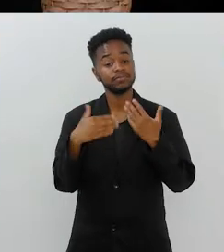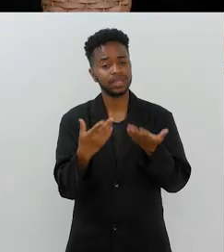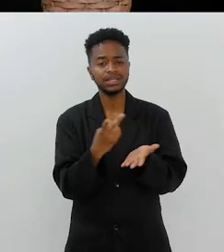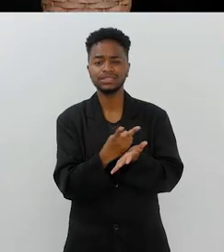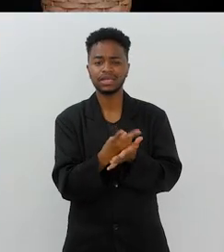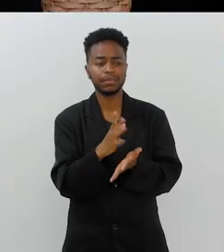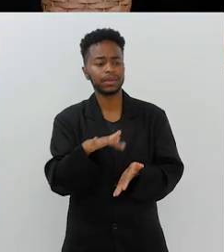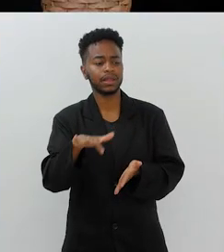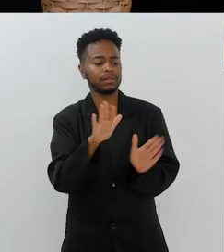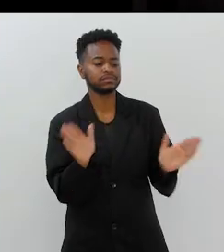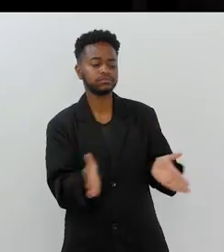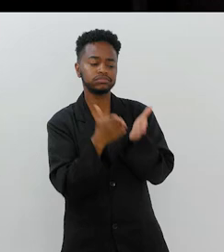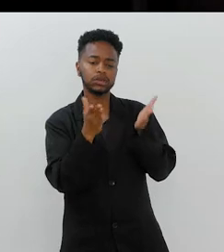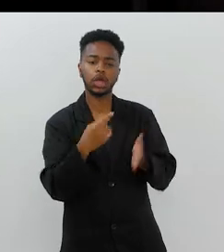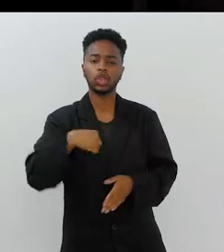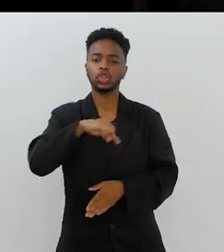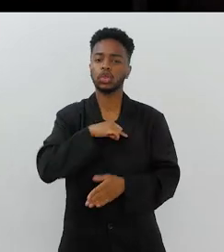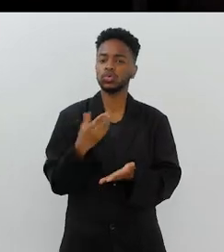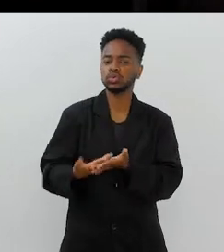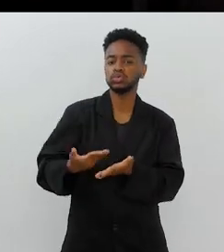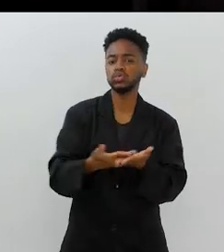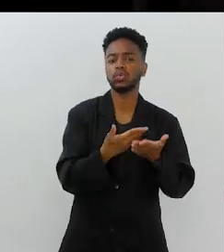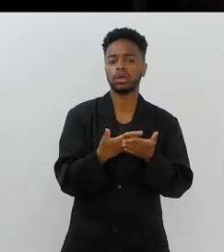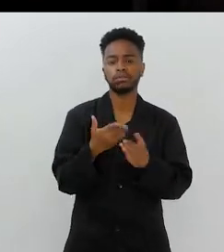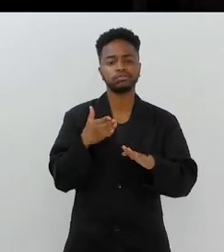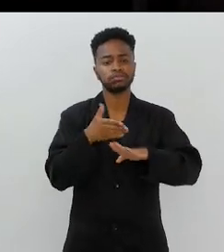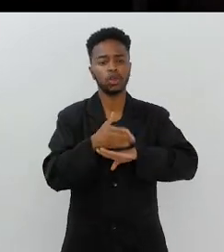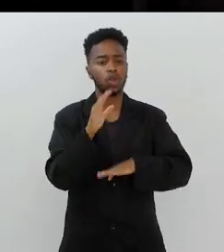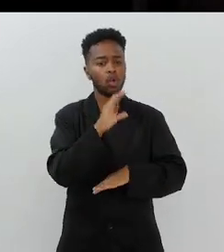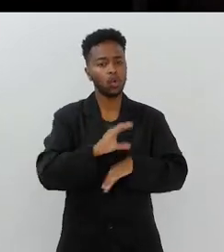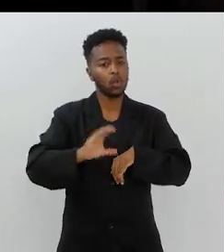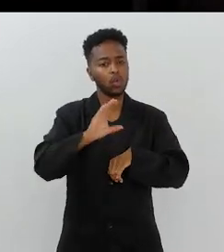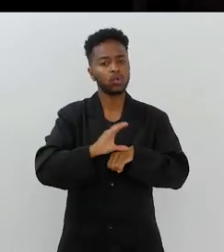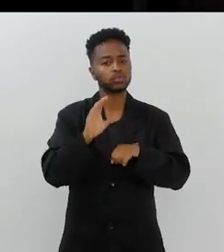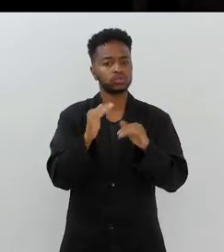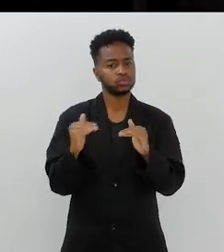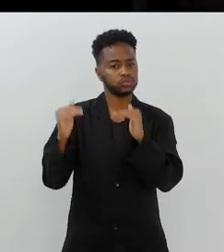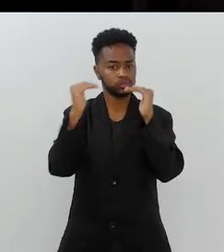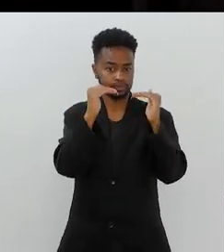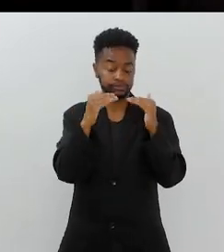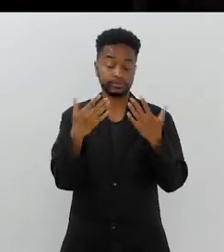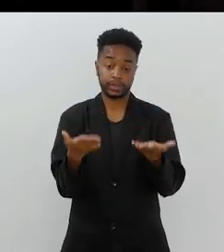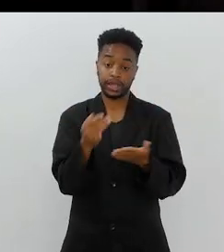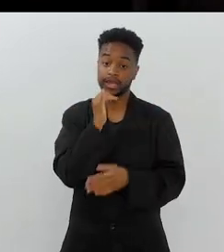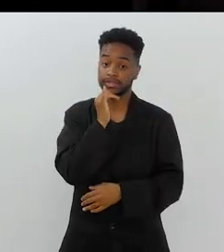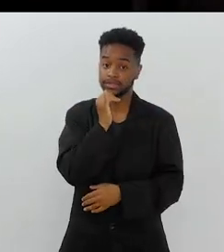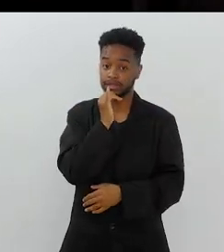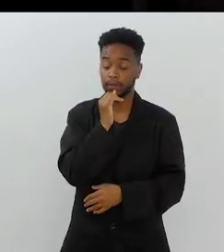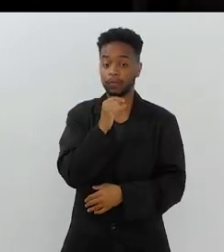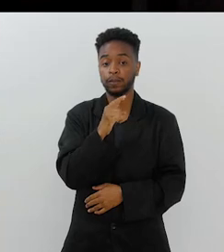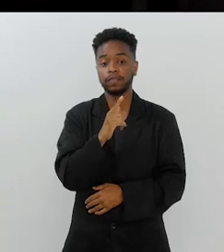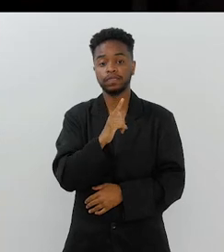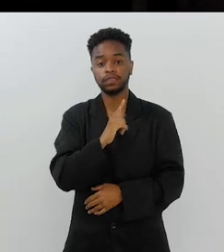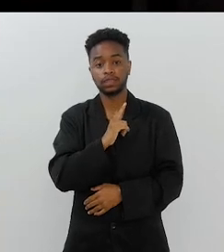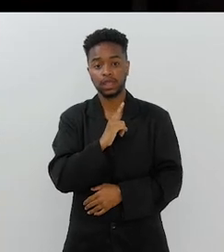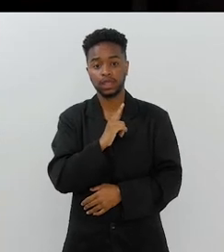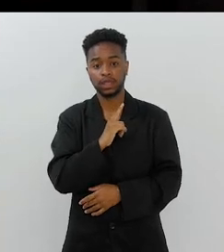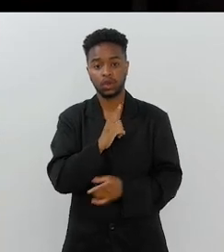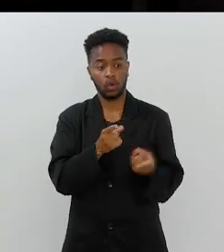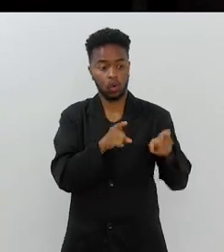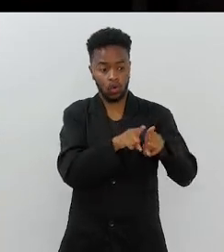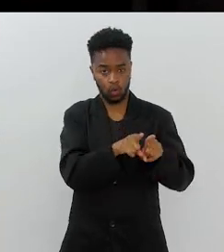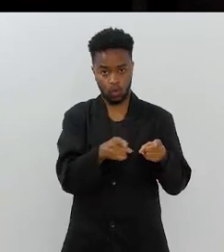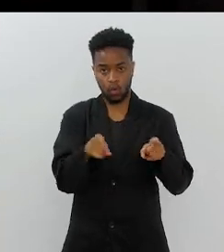E aí eles motivam muito que a gente vá fazer algum curso superior. Por exemplo, existe uma...